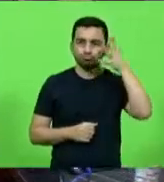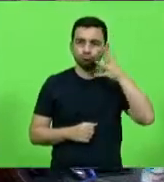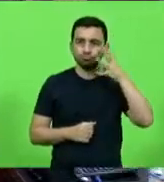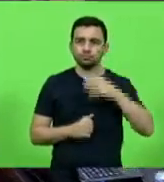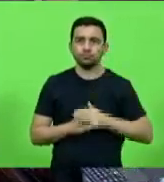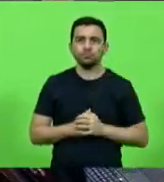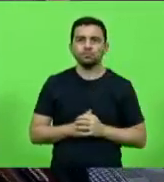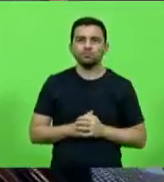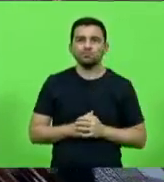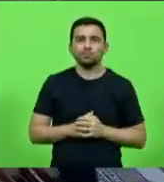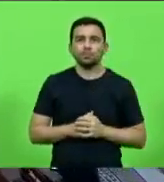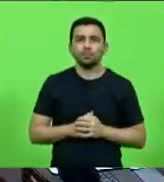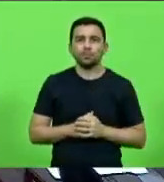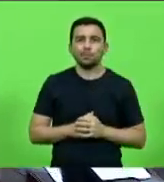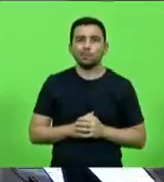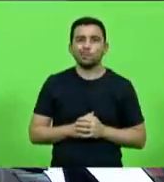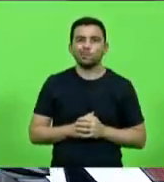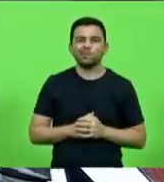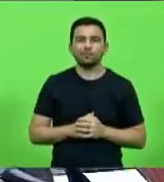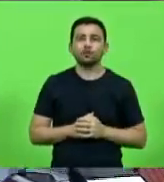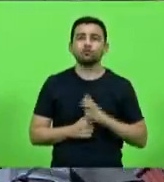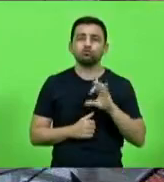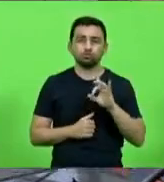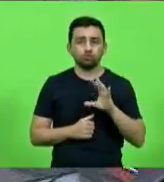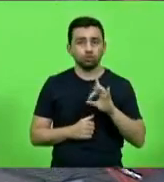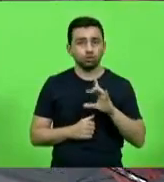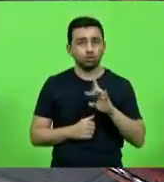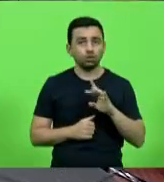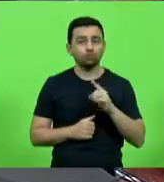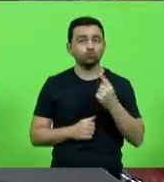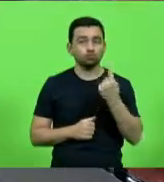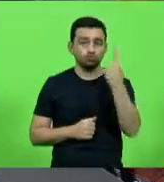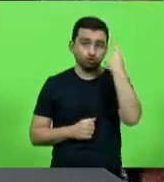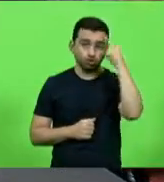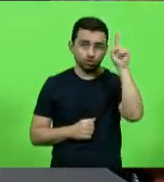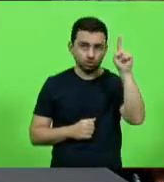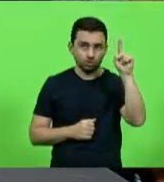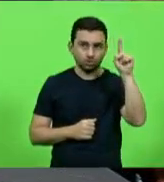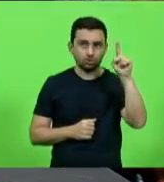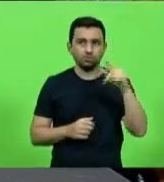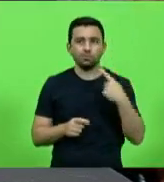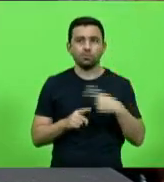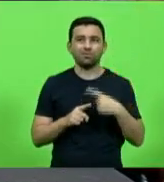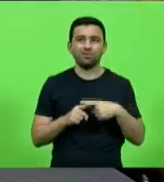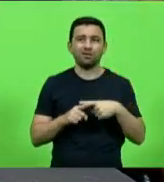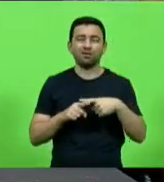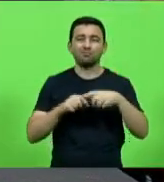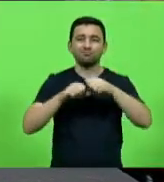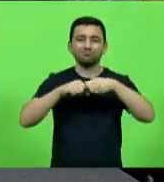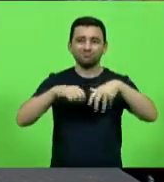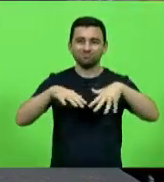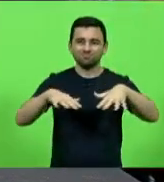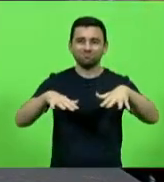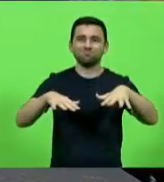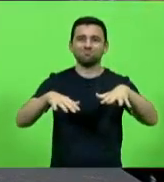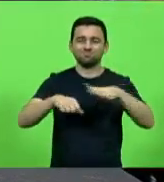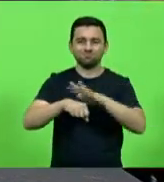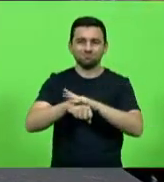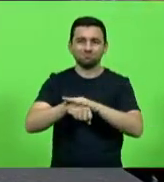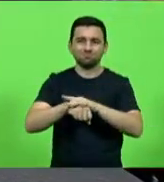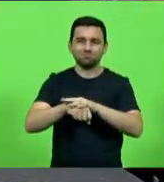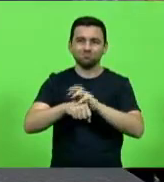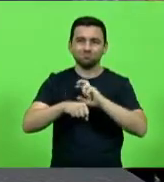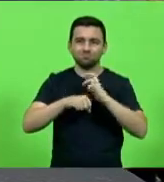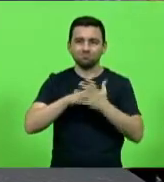Nós só abrimos a exceção, foi no dia da posse, deputado, em virtude do Covid, porque nós não temos aí, por hora,